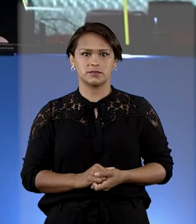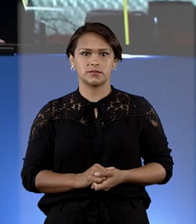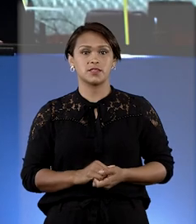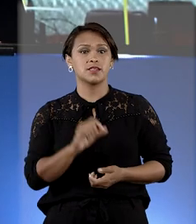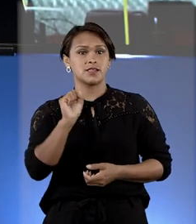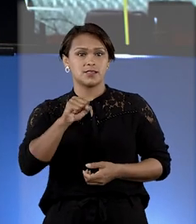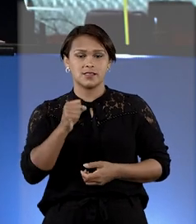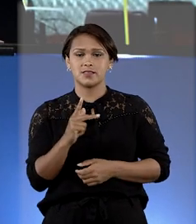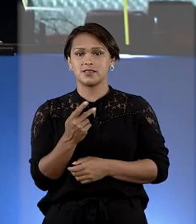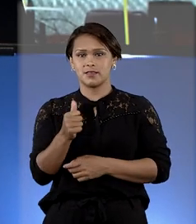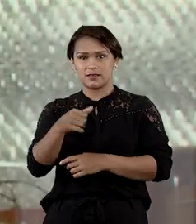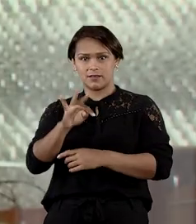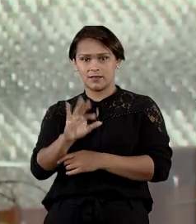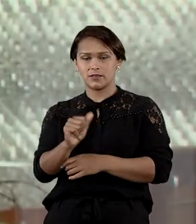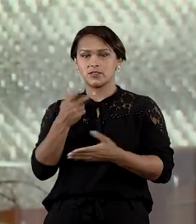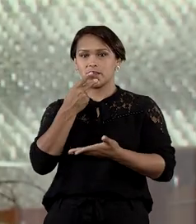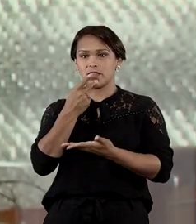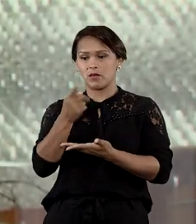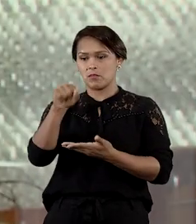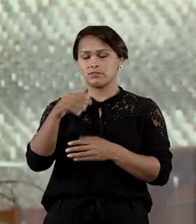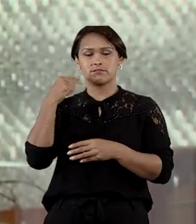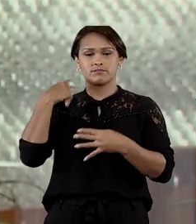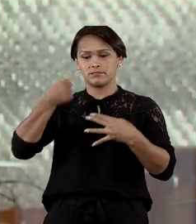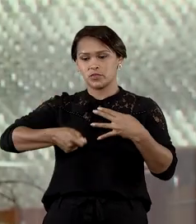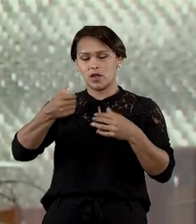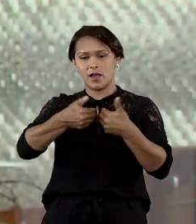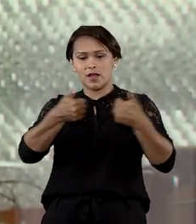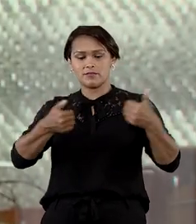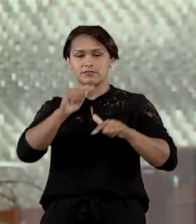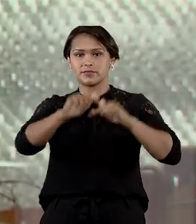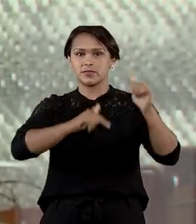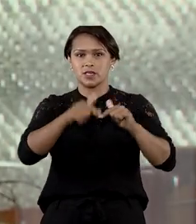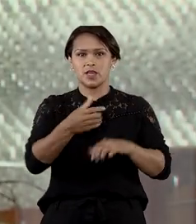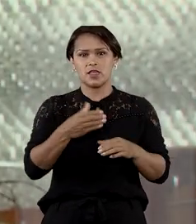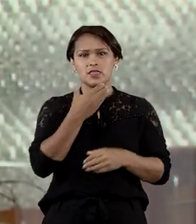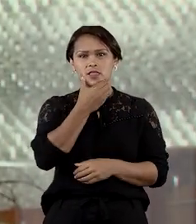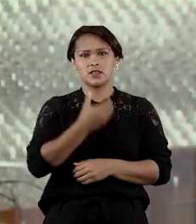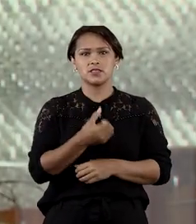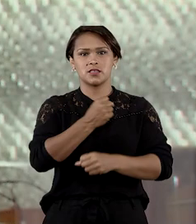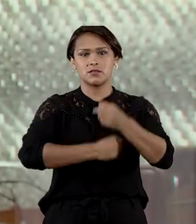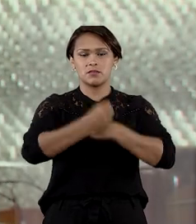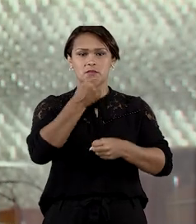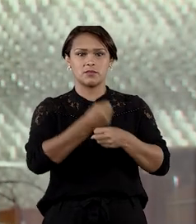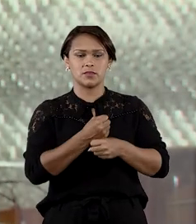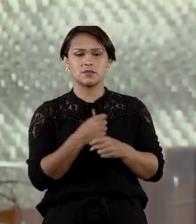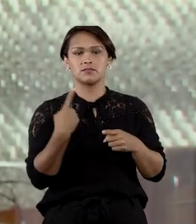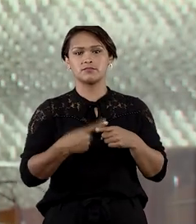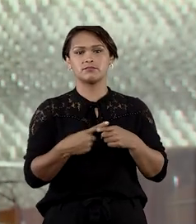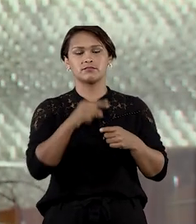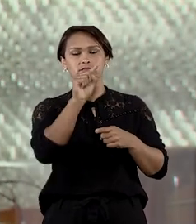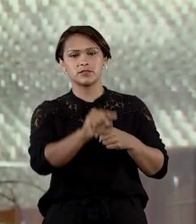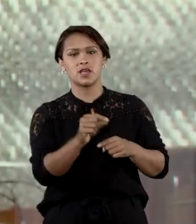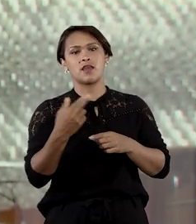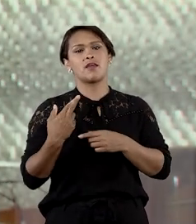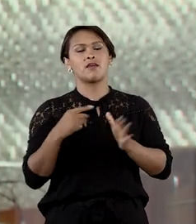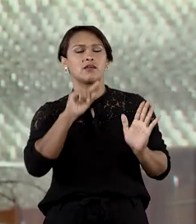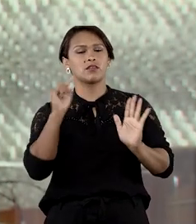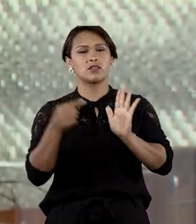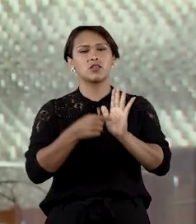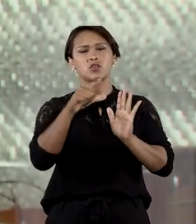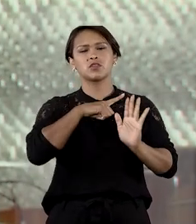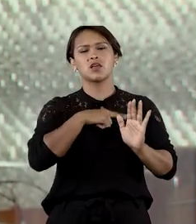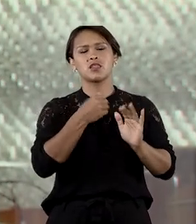Isso mesmo, Kátia. Então, a promotora está afastada do cargo desde dezembro do ano passado. Segundo a